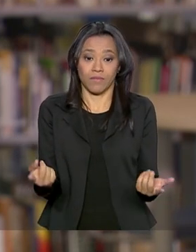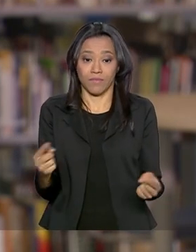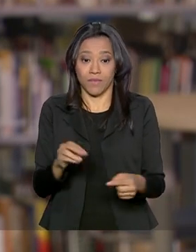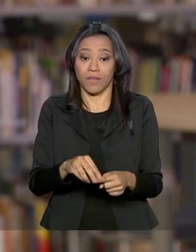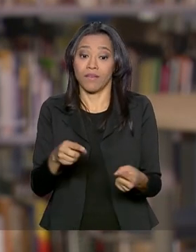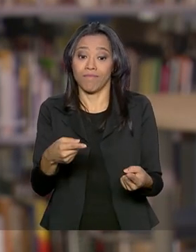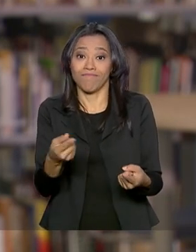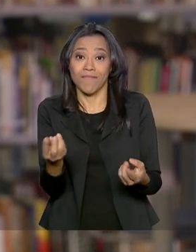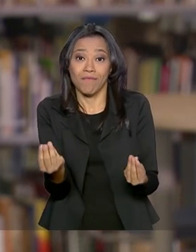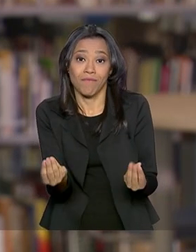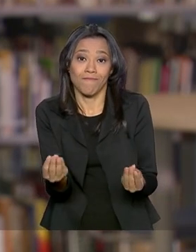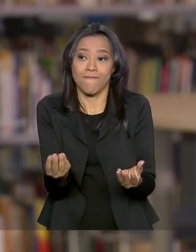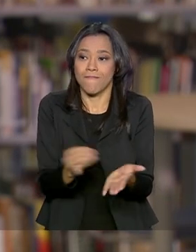limitações orçamentárias capazes de fazer. Obrigado. Obrigado.